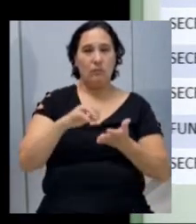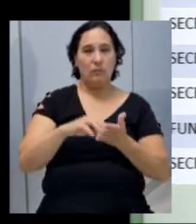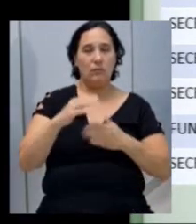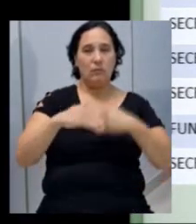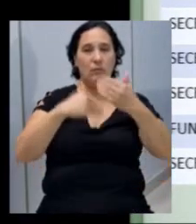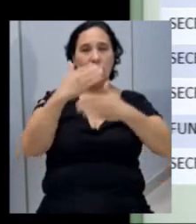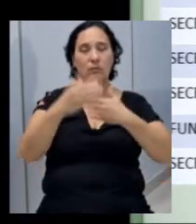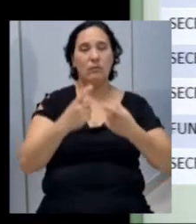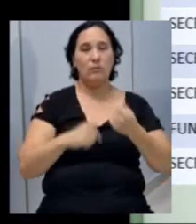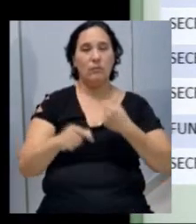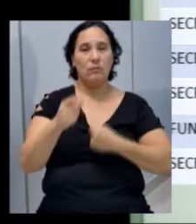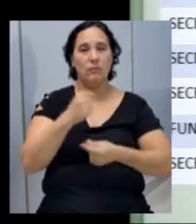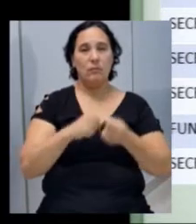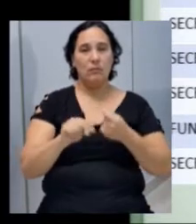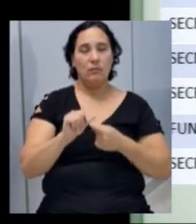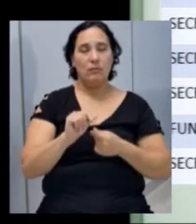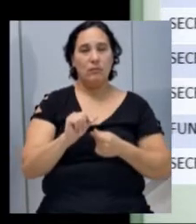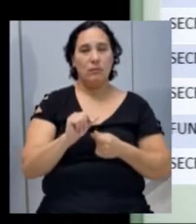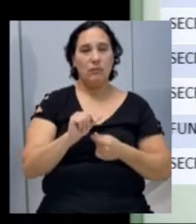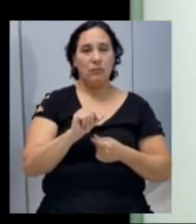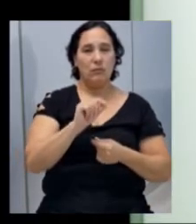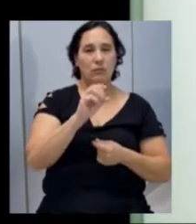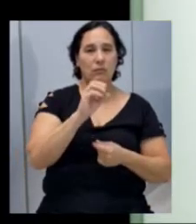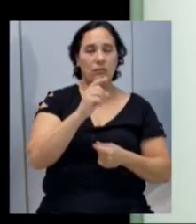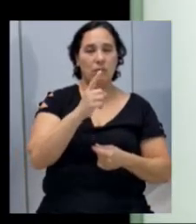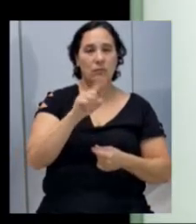Desenvolvimento Econômico, 0,82.